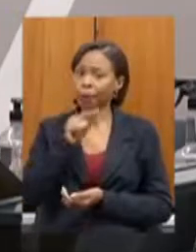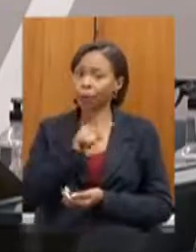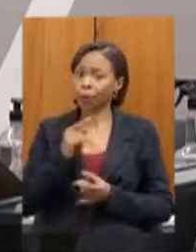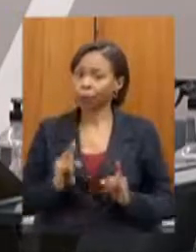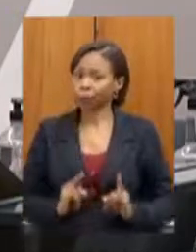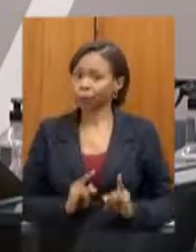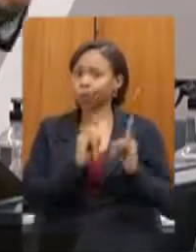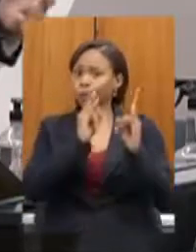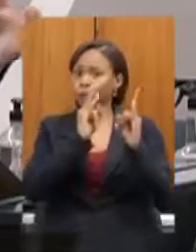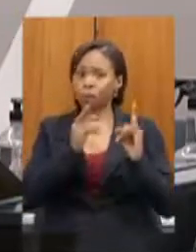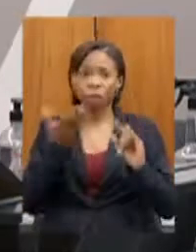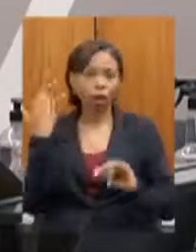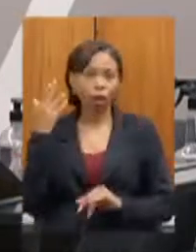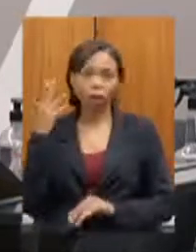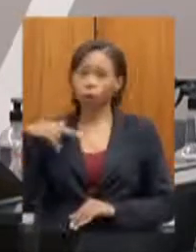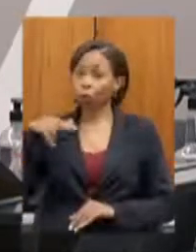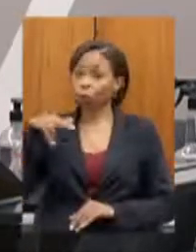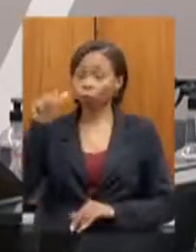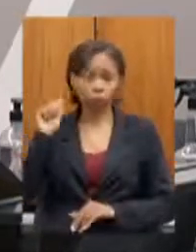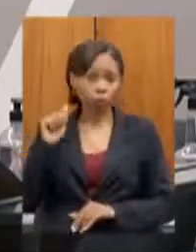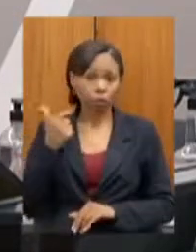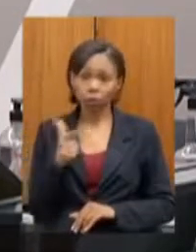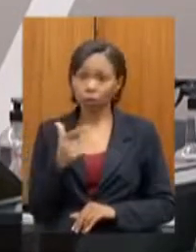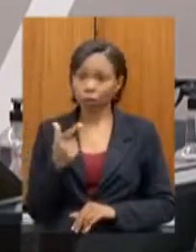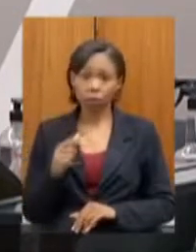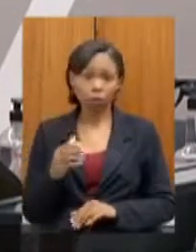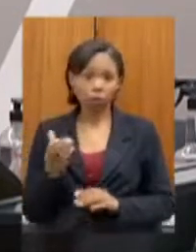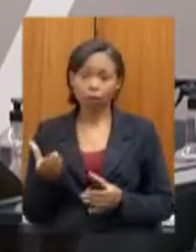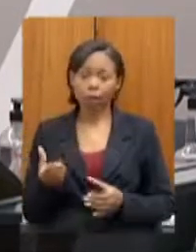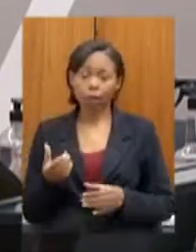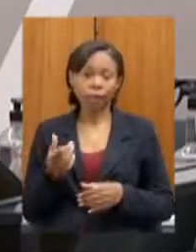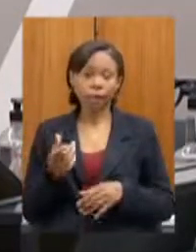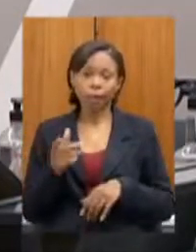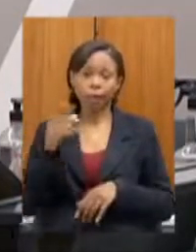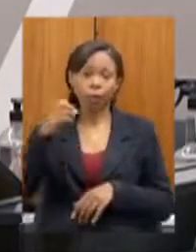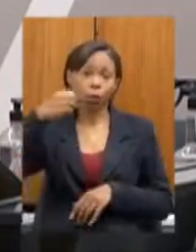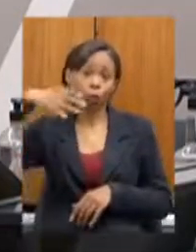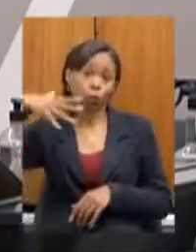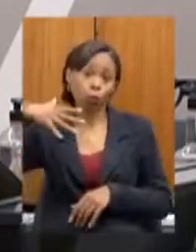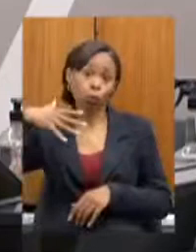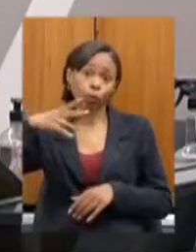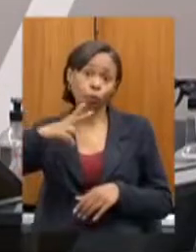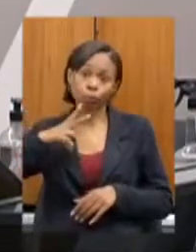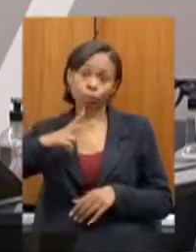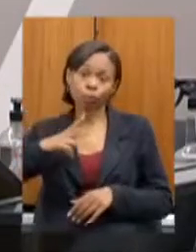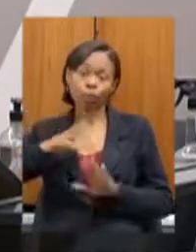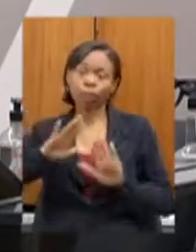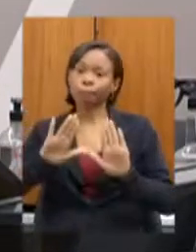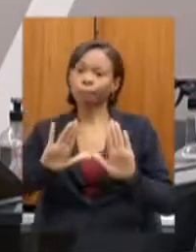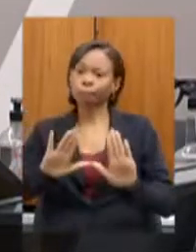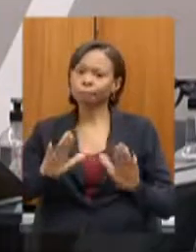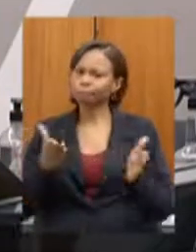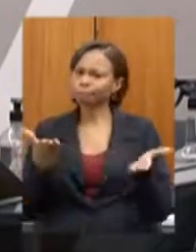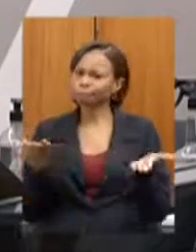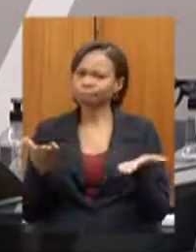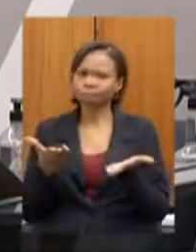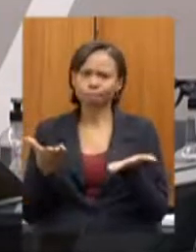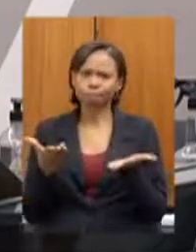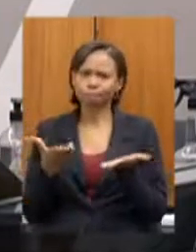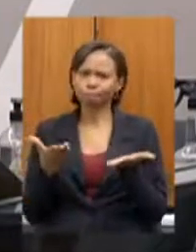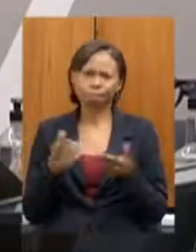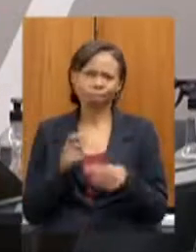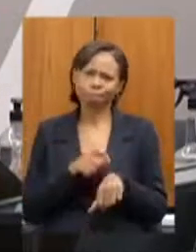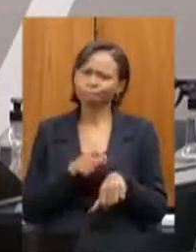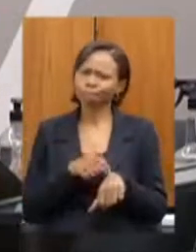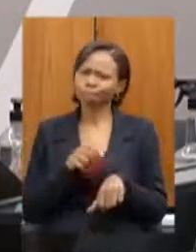foi feito não existem relógios de luz individual mas o momento não é agora o momento não é agora porque o esporte parou